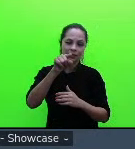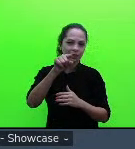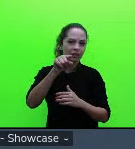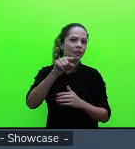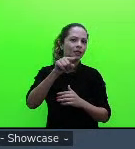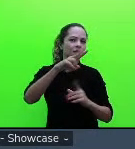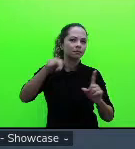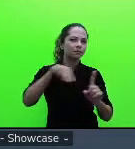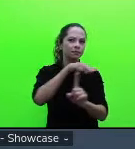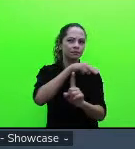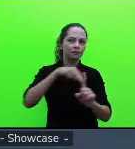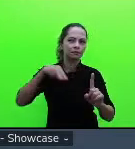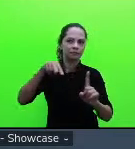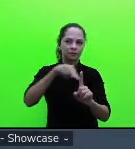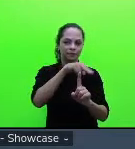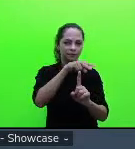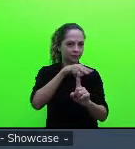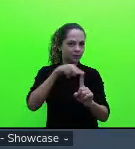que a gente tem a mais